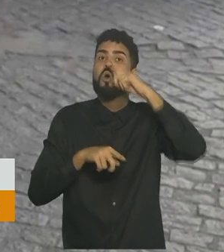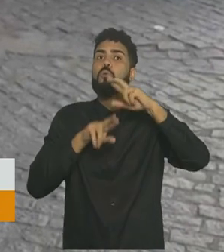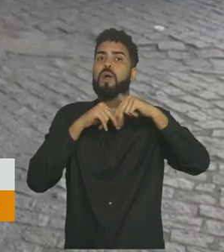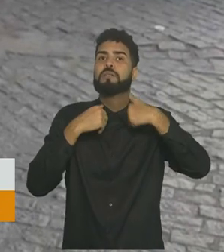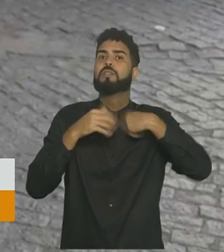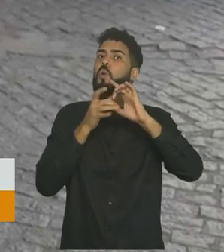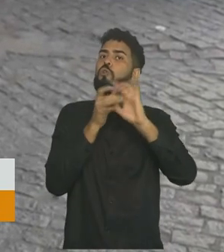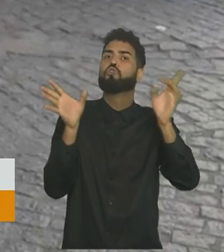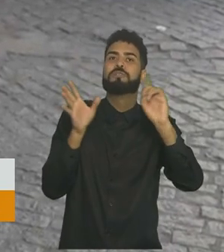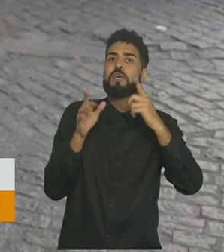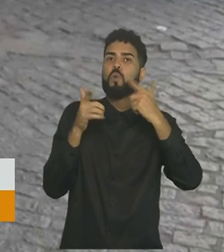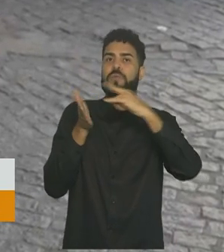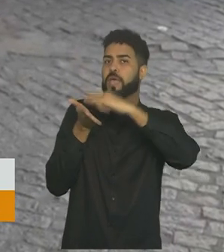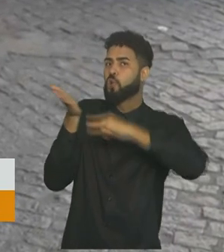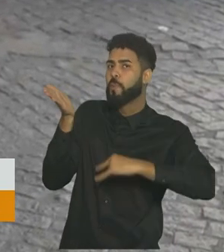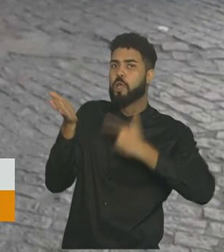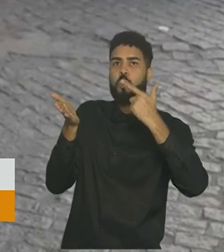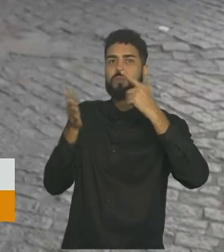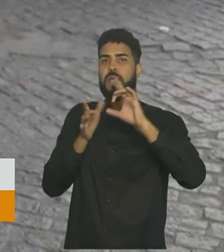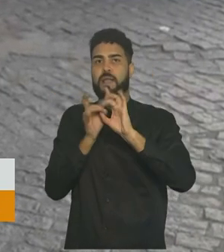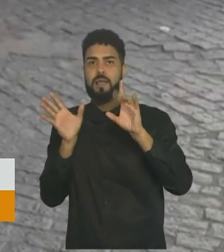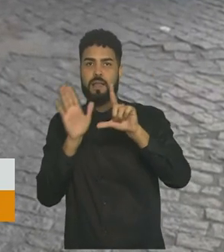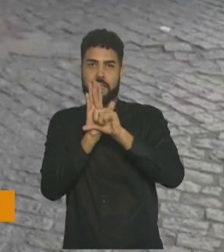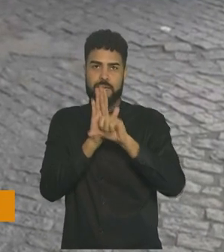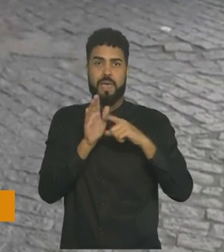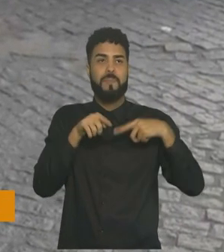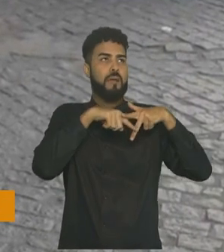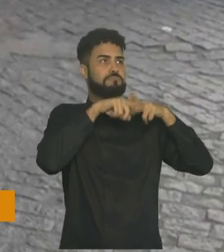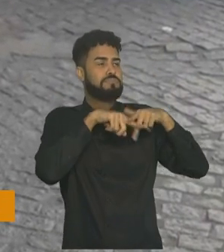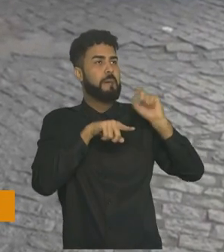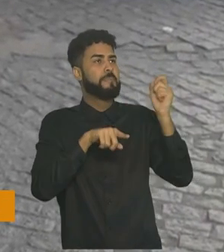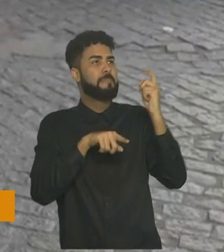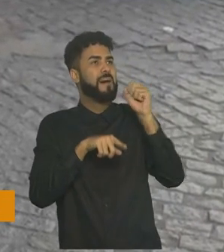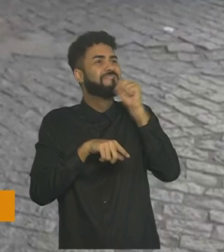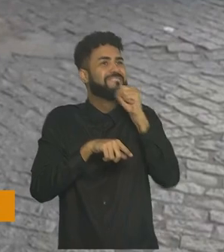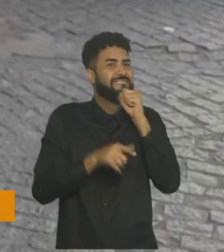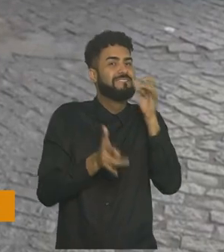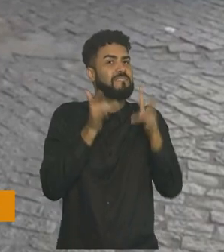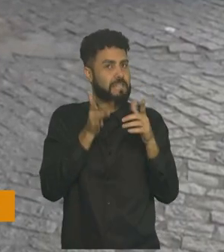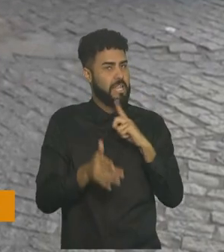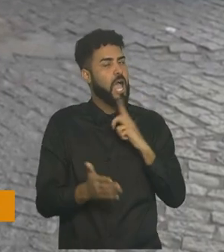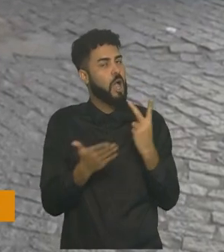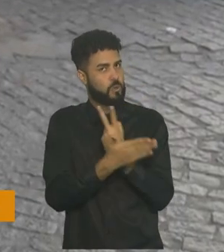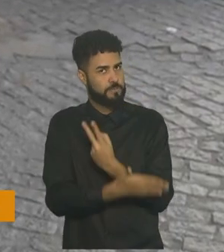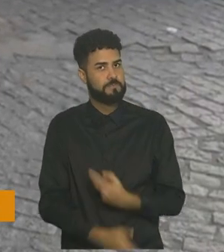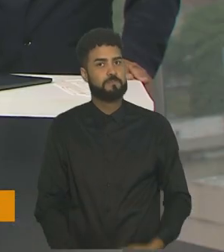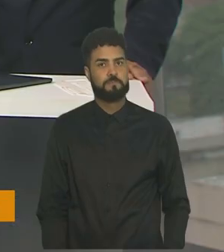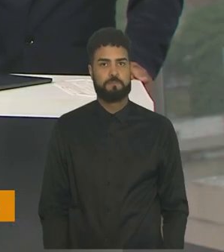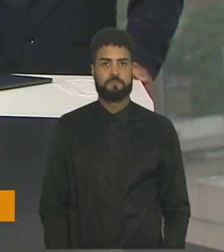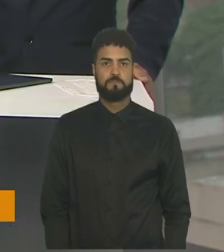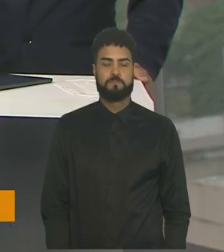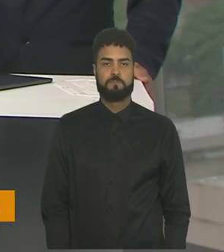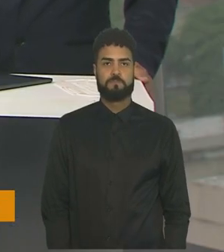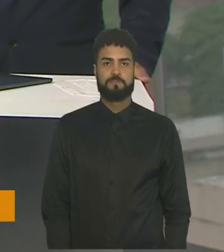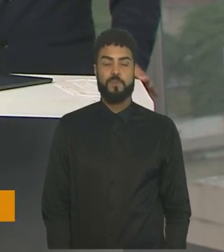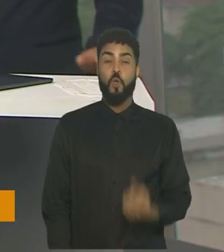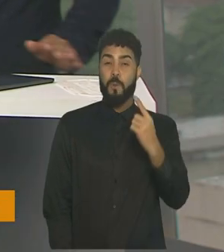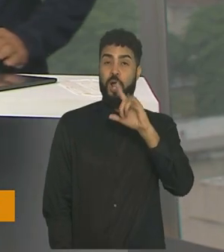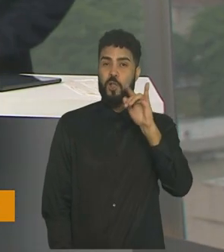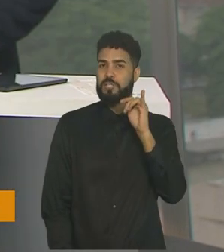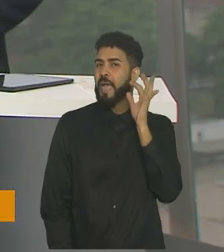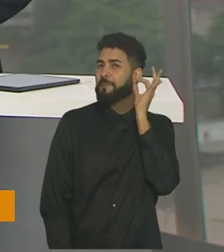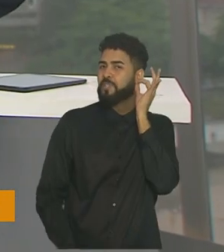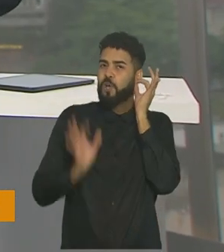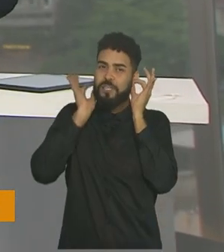ao transporte não autorizado, como veículos precários e sem manutenção. E uma loja de